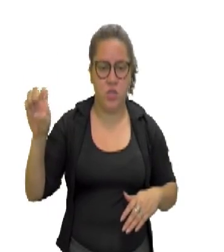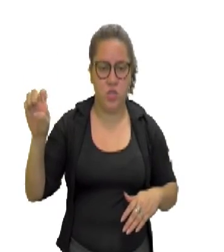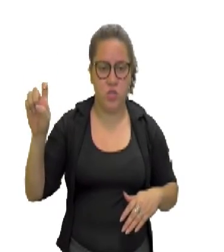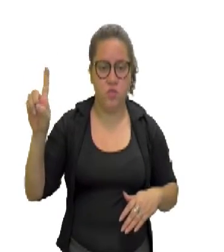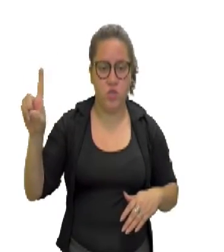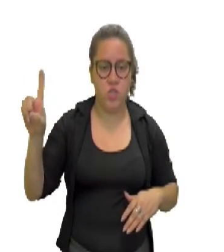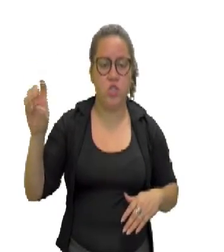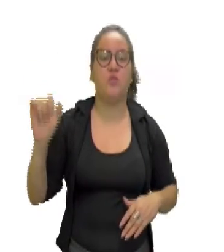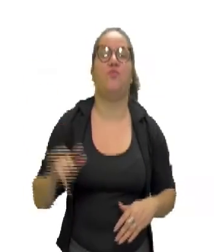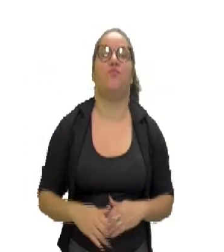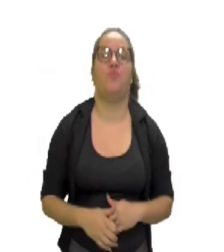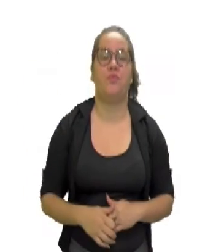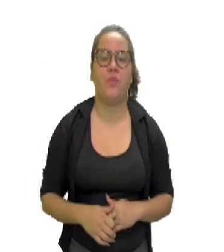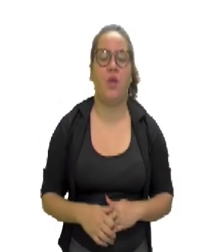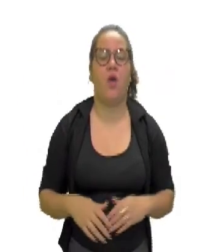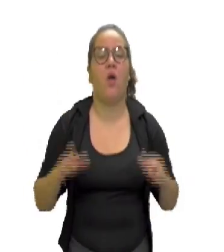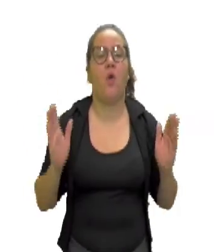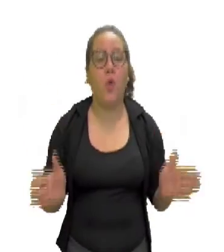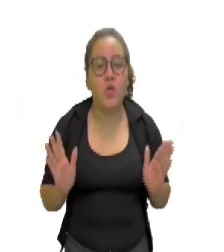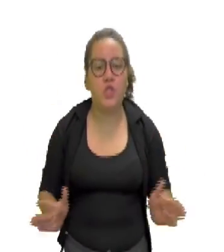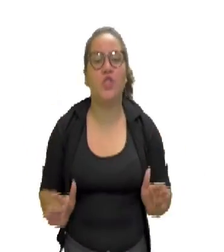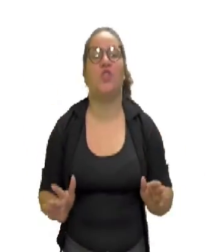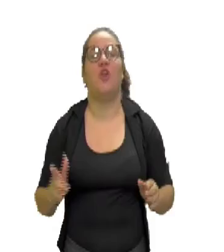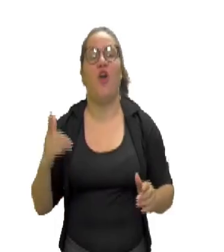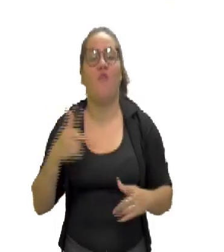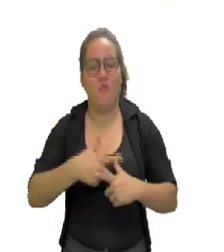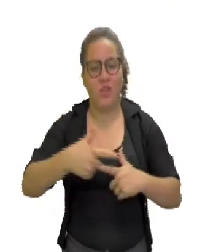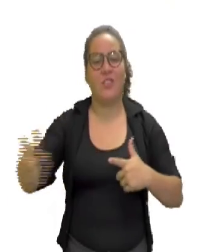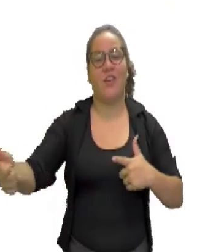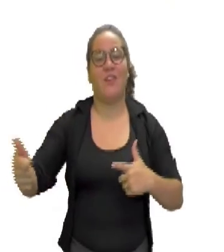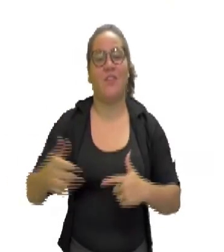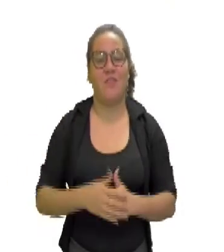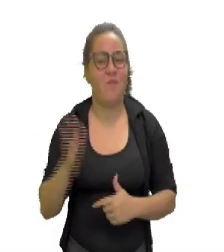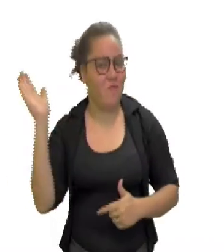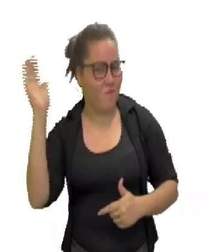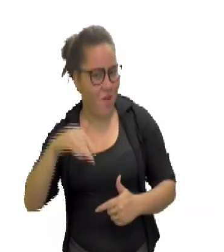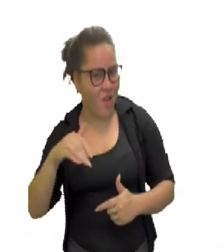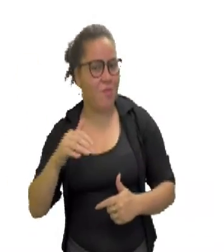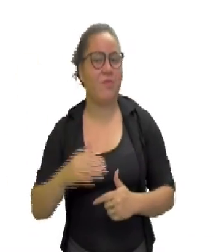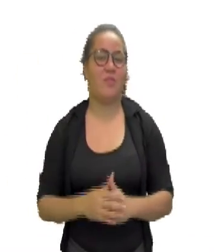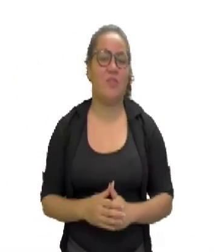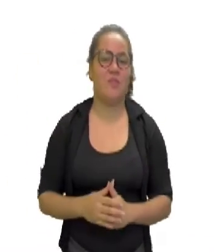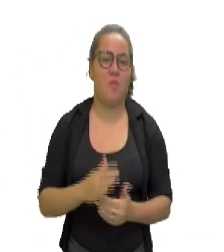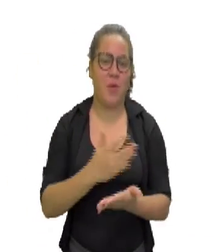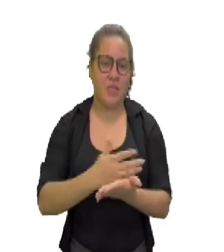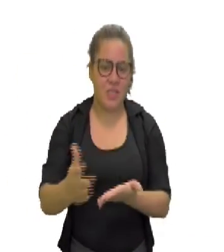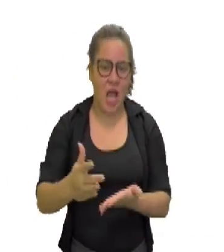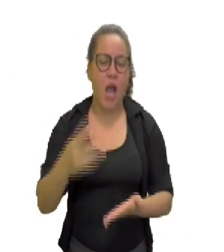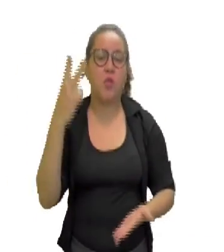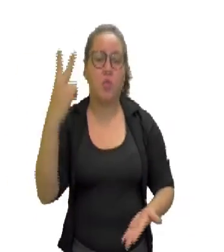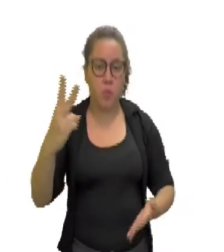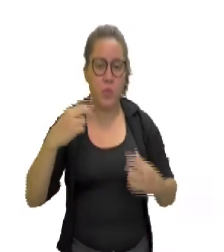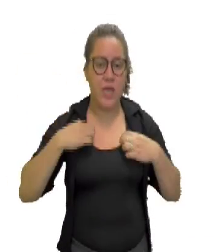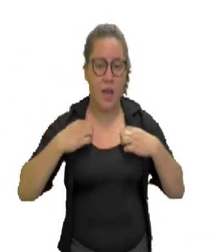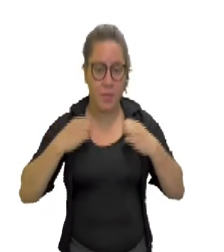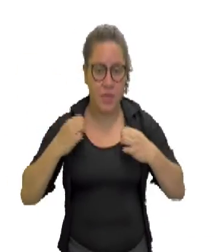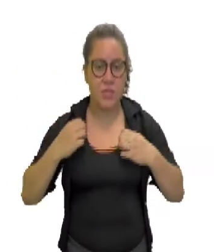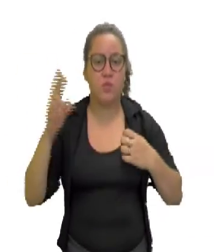vai ser meu adversário. E eu vou fazer de tudo pra ganhar, hein? Então, vambora? Faz comigo aí também, lembra? Duas camisas,